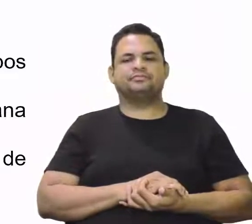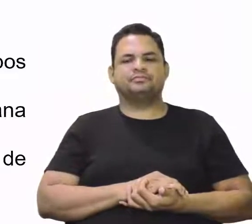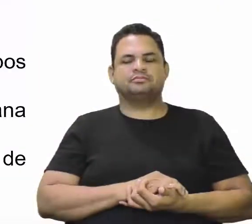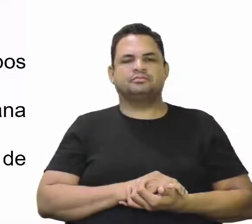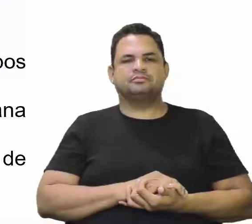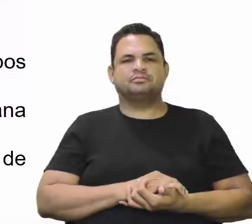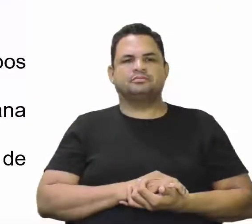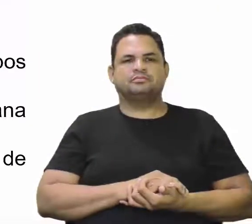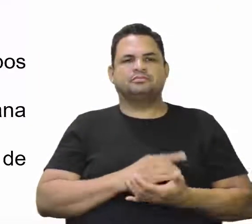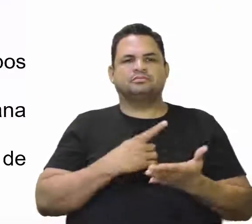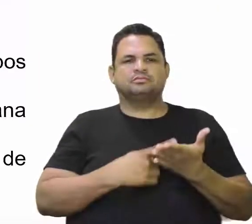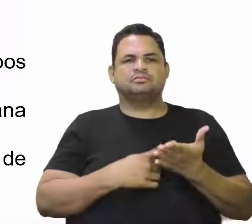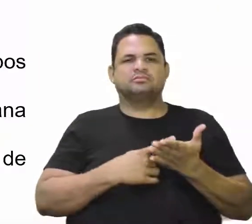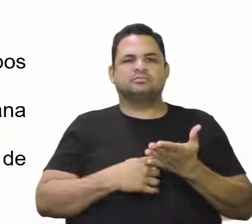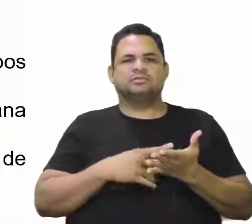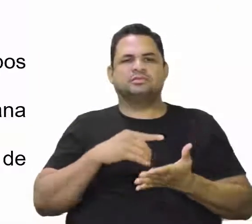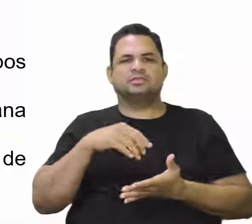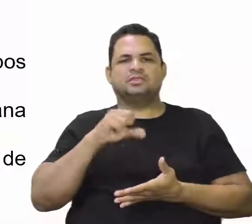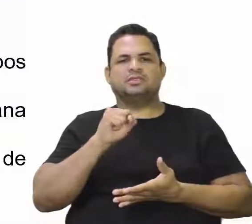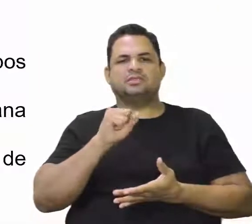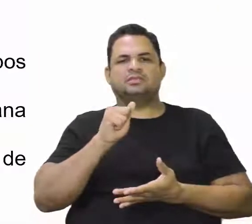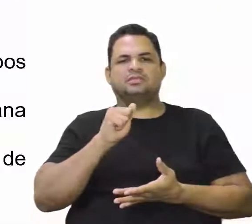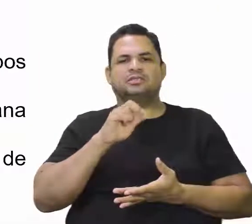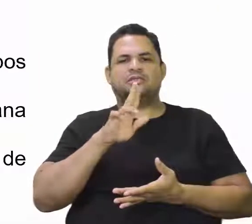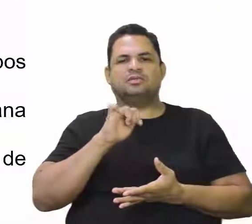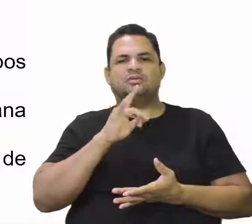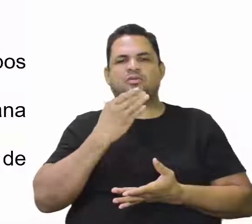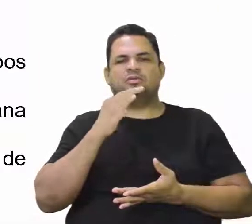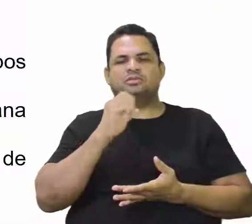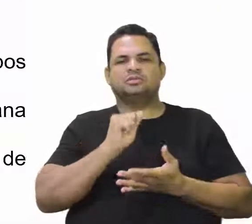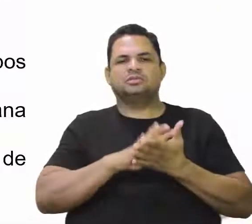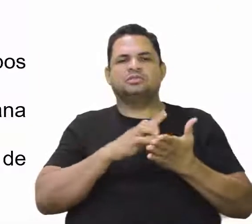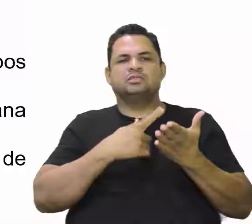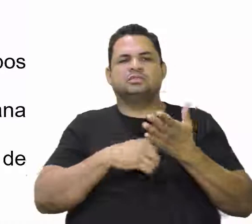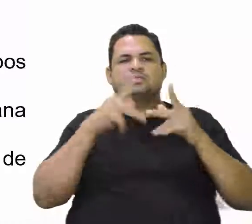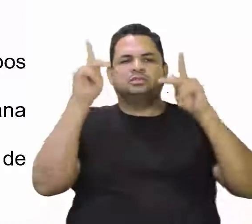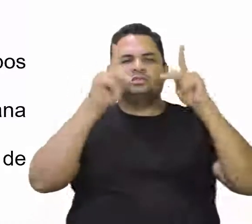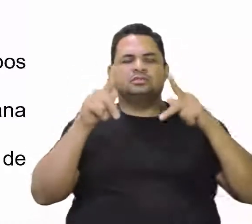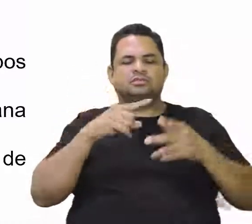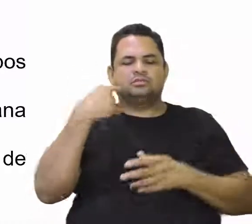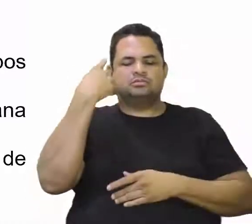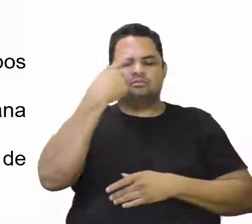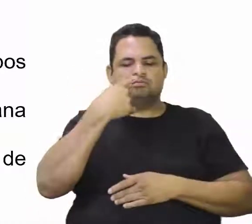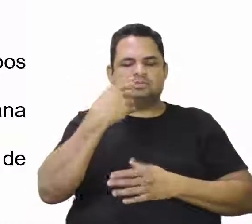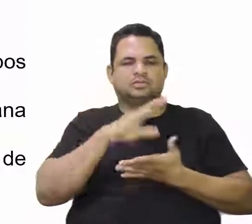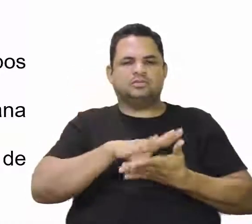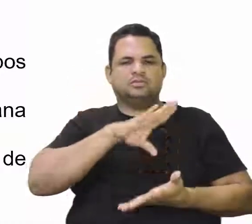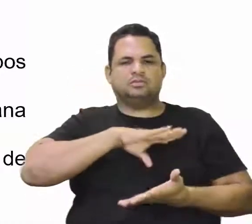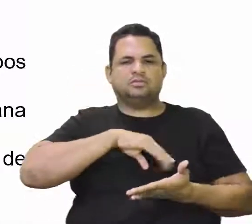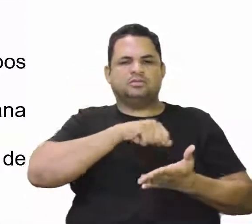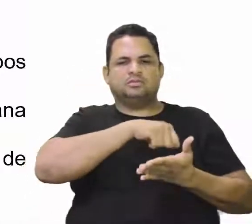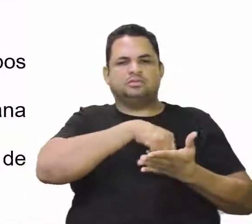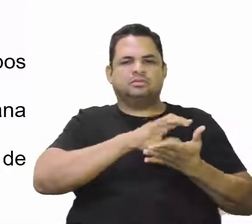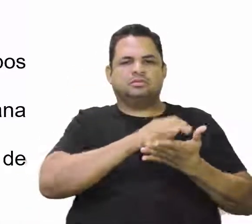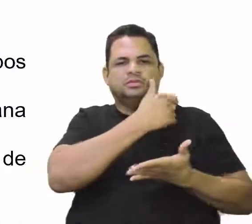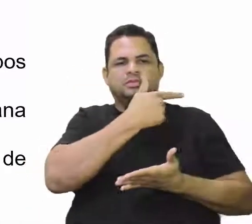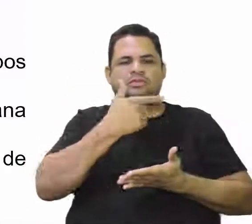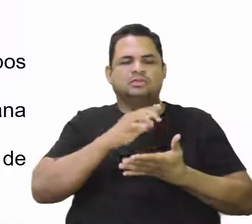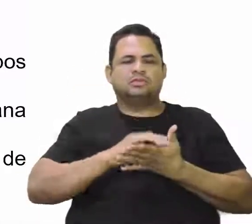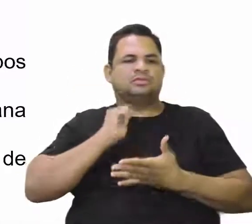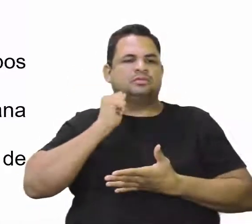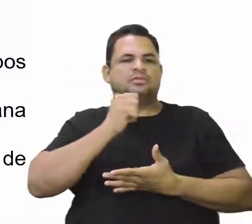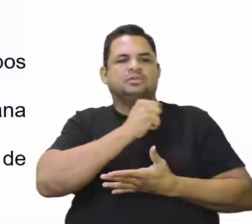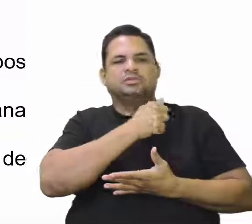O tratado de Saragossa foi um tratado de paz entre a Espanha e Portugal, assinado em 22 de abril de